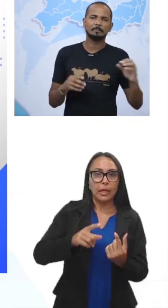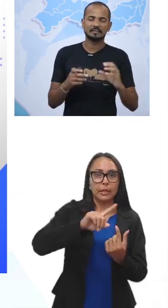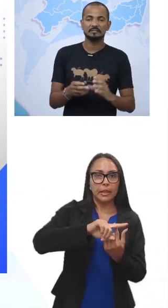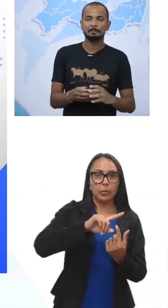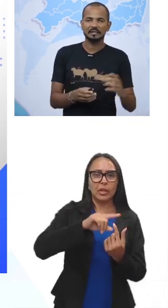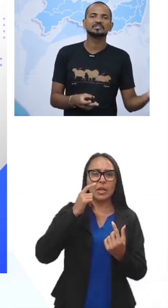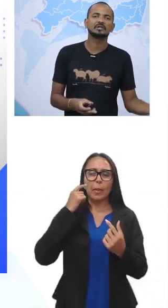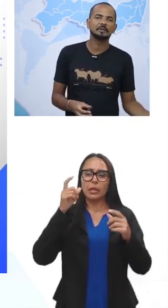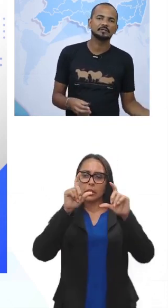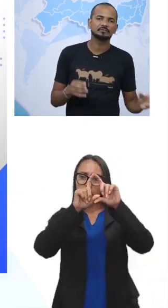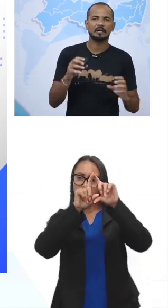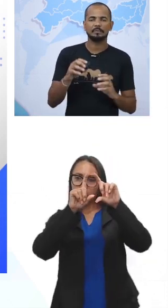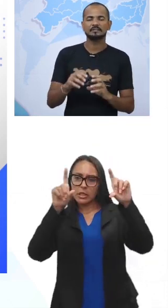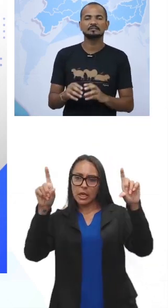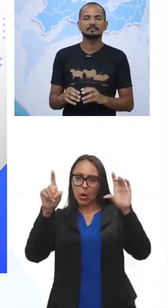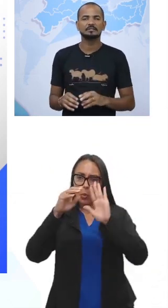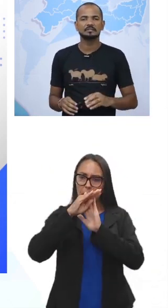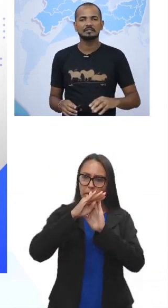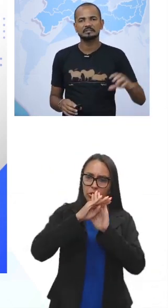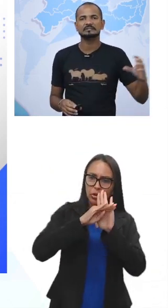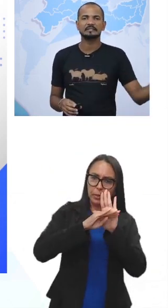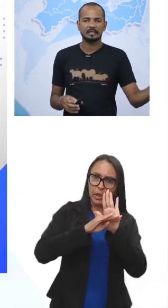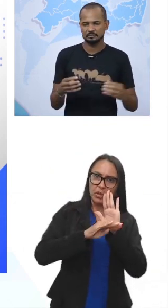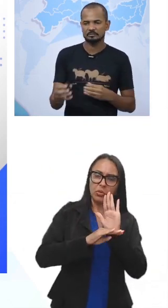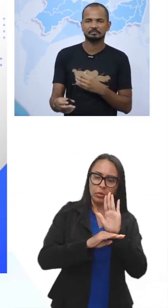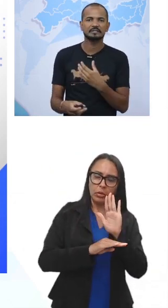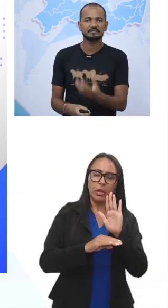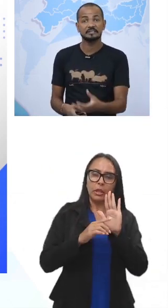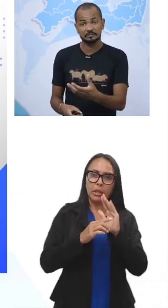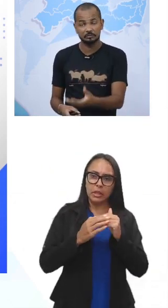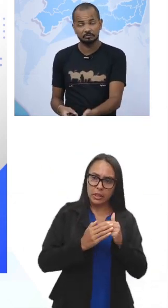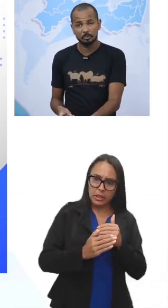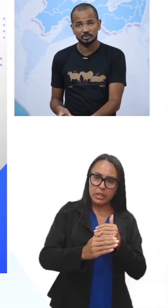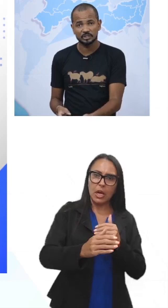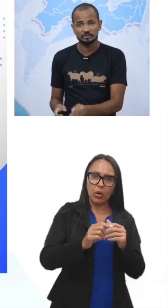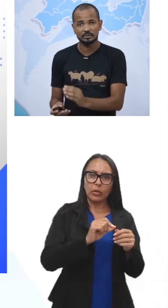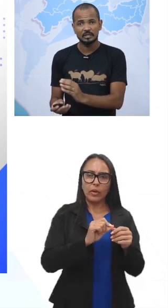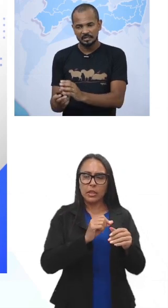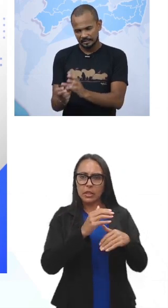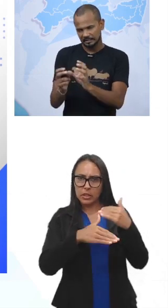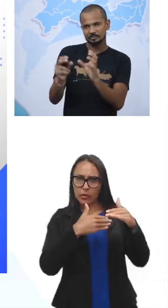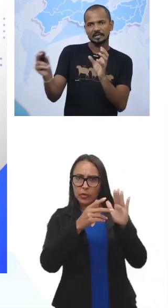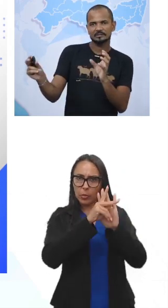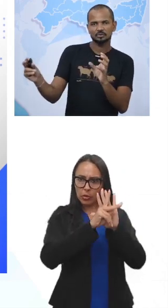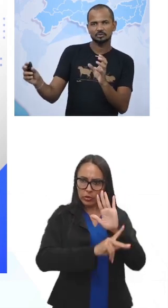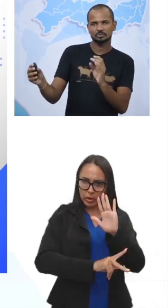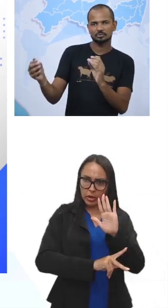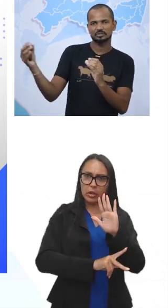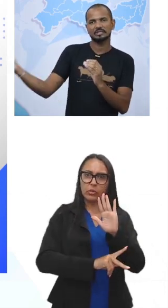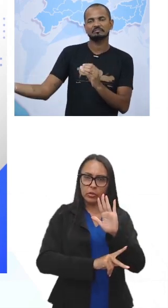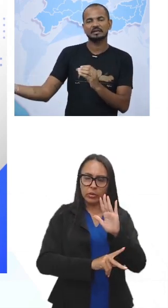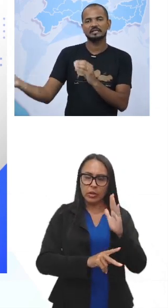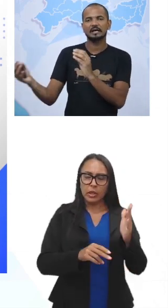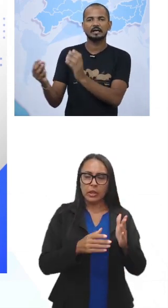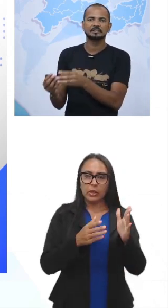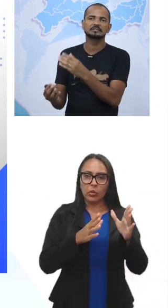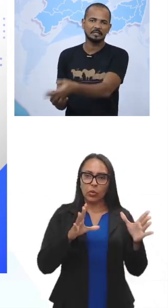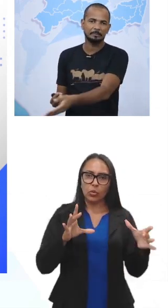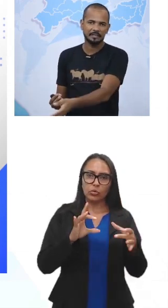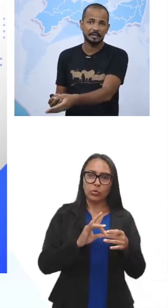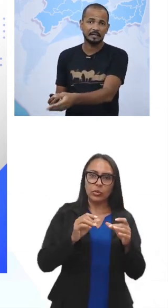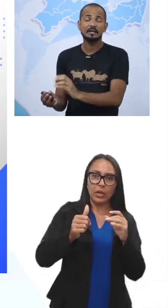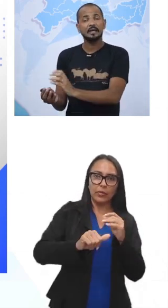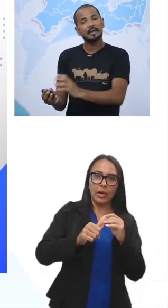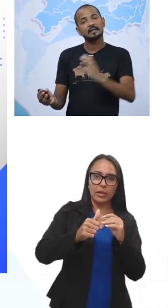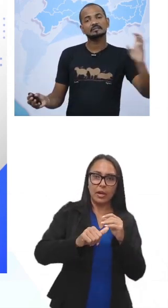lembra, a parte de planejamento, a parte de iniciar, de fazer, desenvolver o projeto, que ela não está tão junto, de avaliar, e de